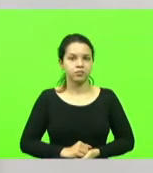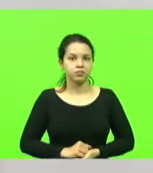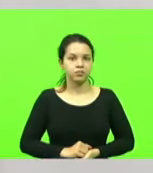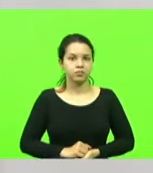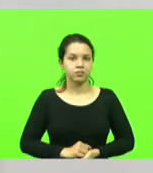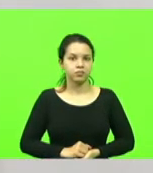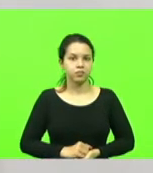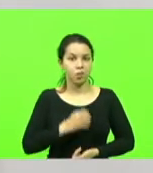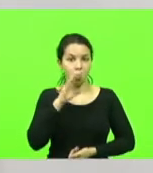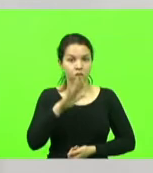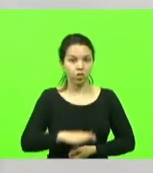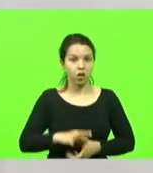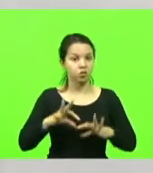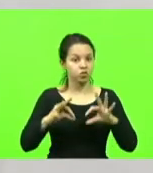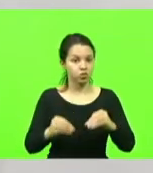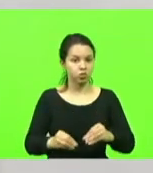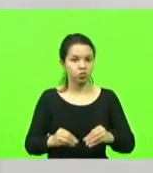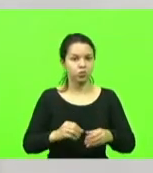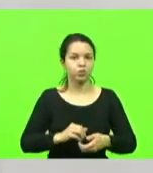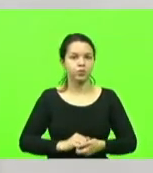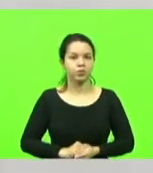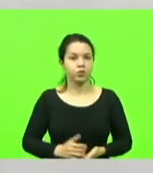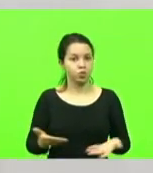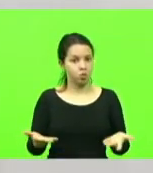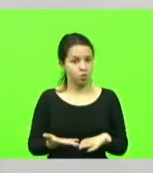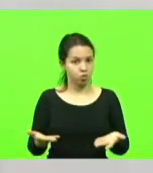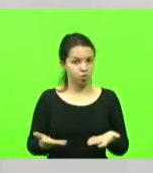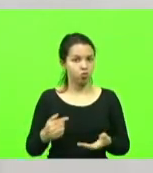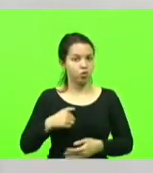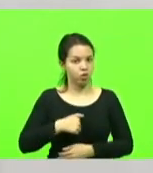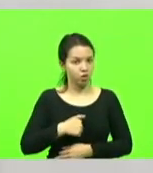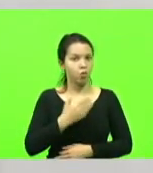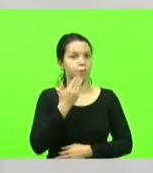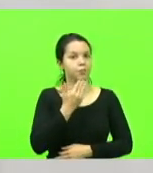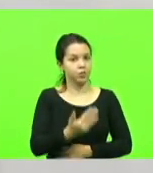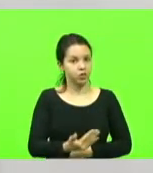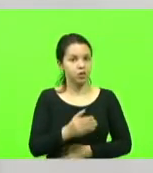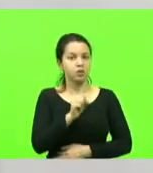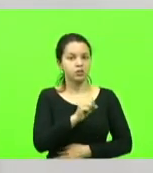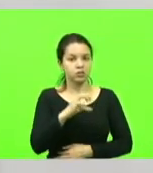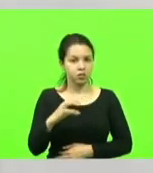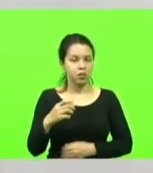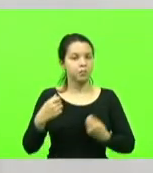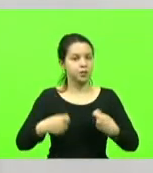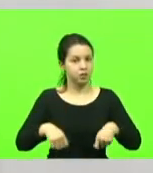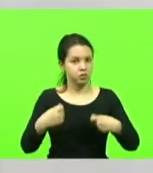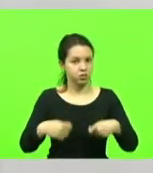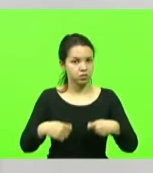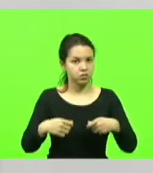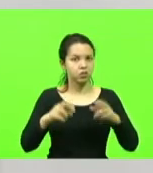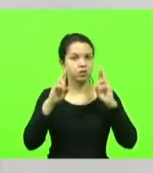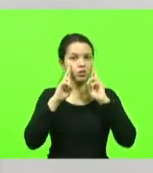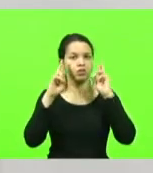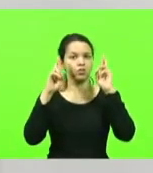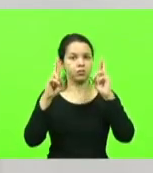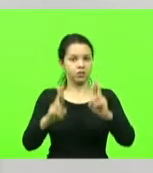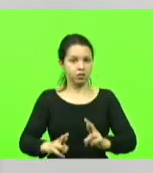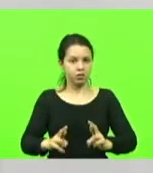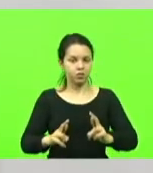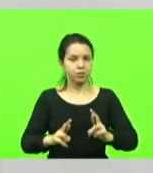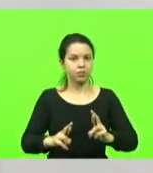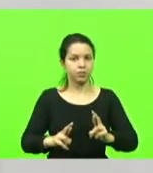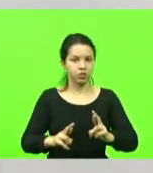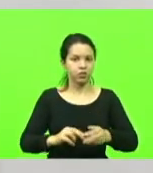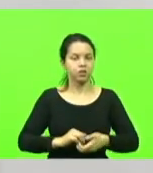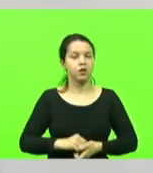Boa tarde a todos. Eu venho aqui fazer um apelo. Santa Catarina precisa ser respeitada. Exatamente